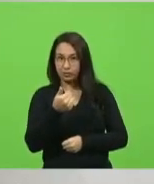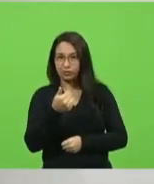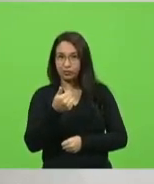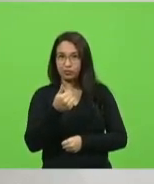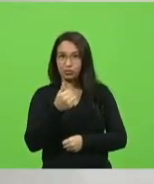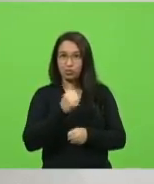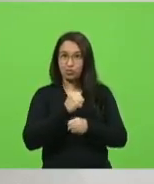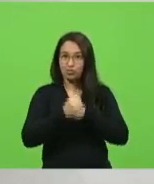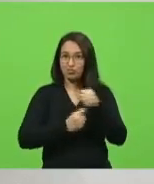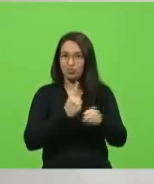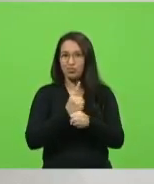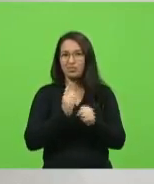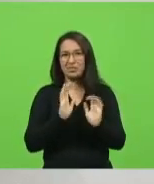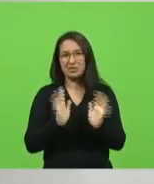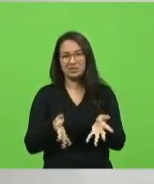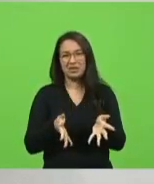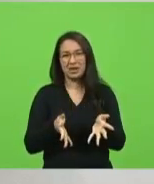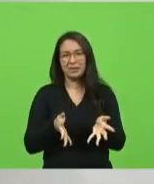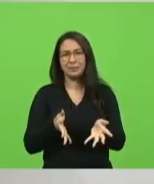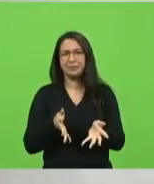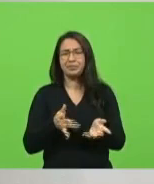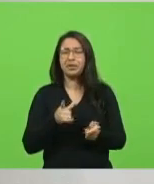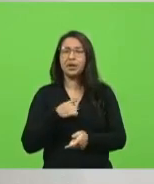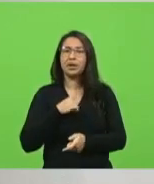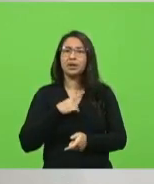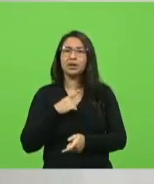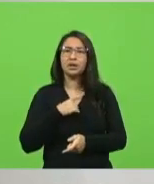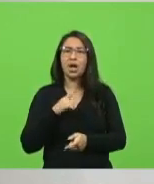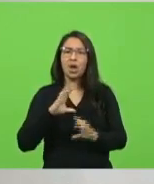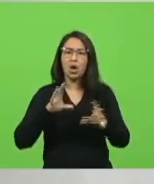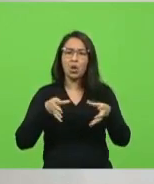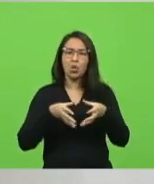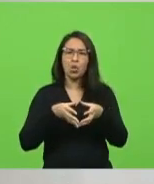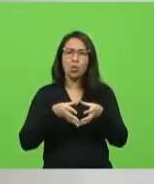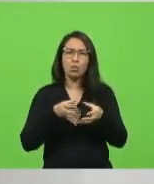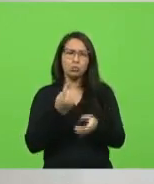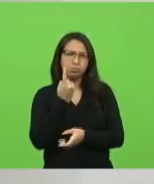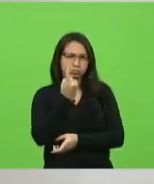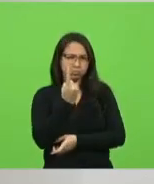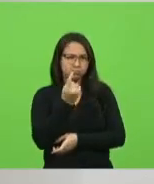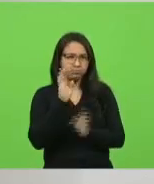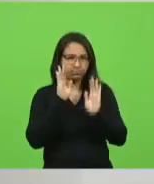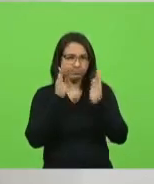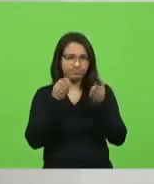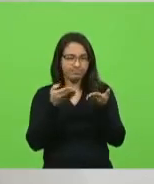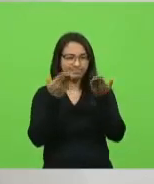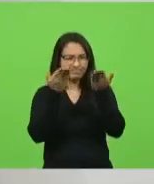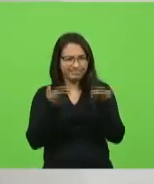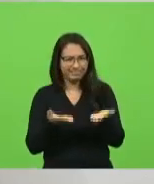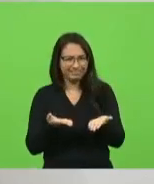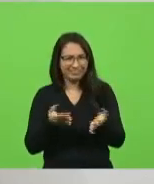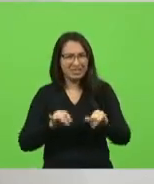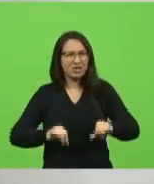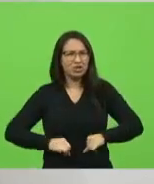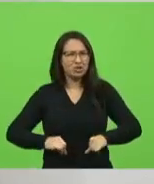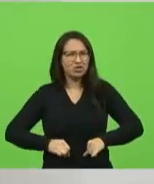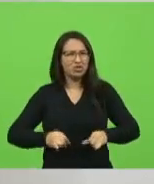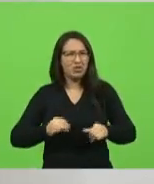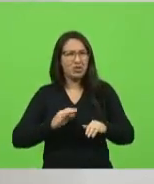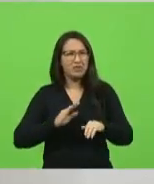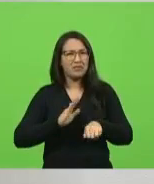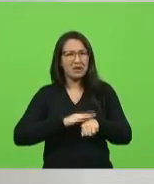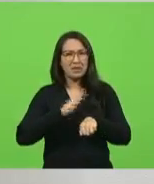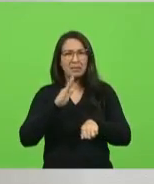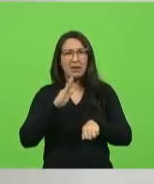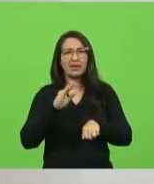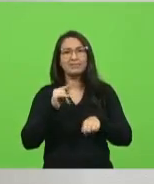tem, deputado Zé Milton, um segmento em específico que vem sofrendo muito, que é o segmento de